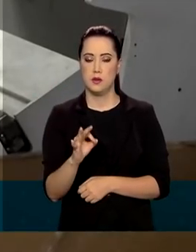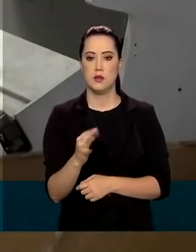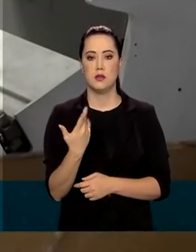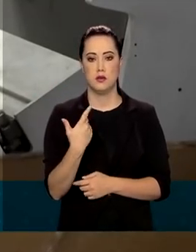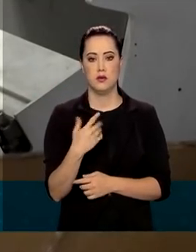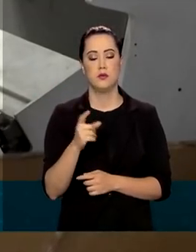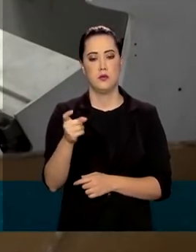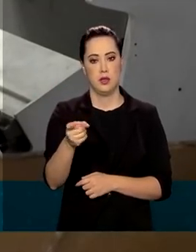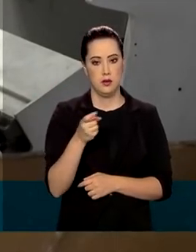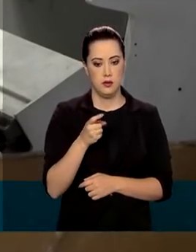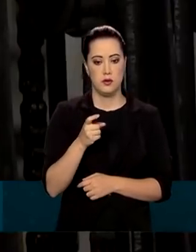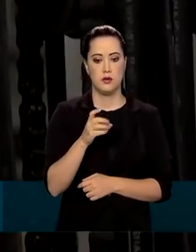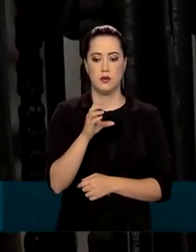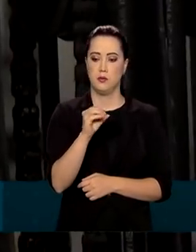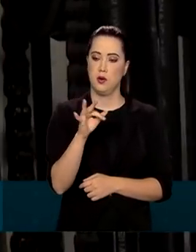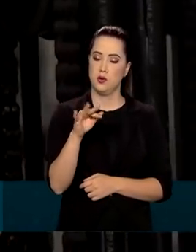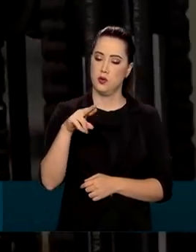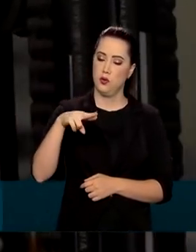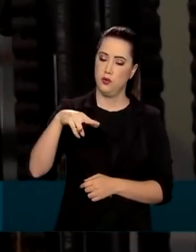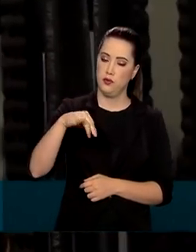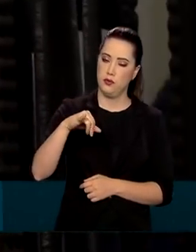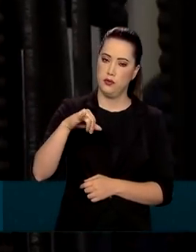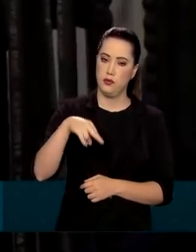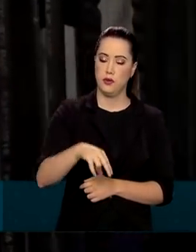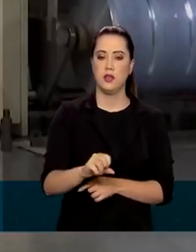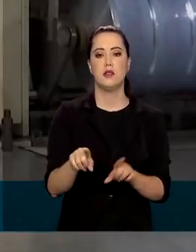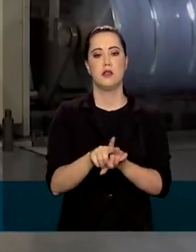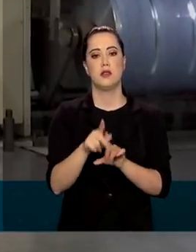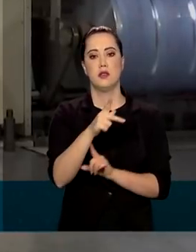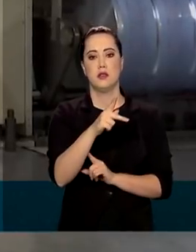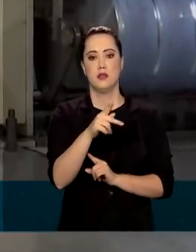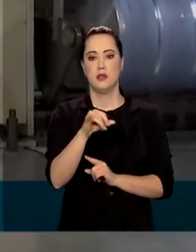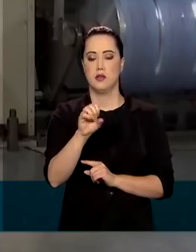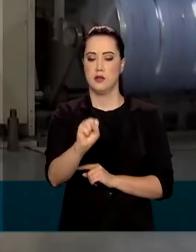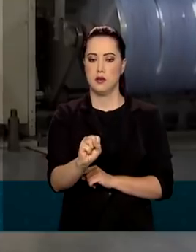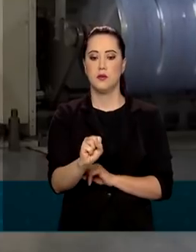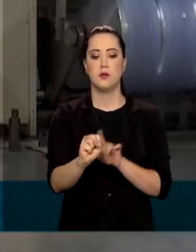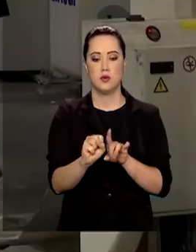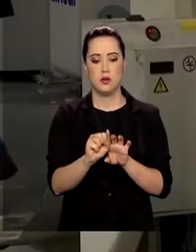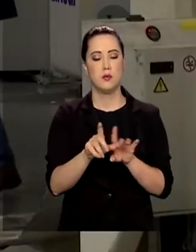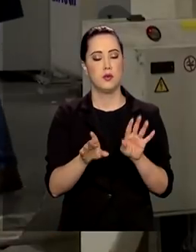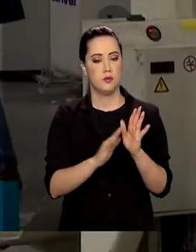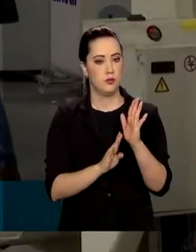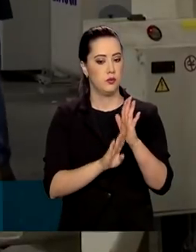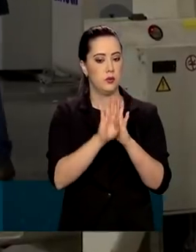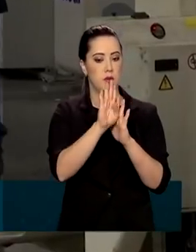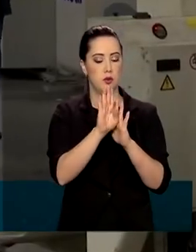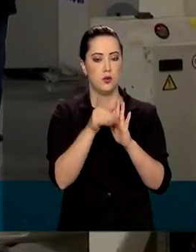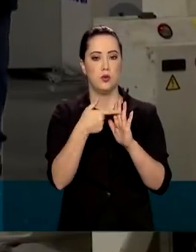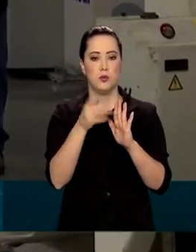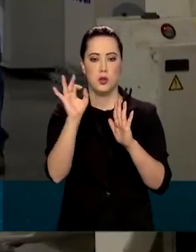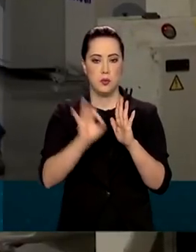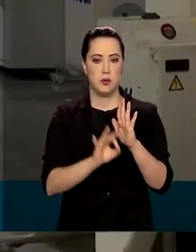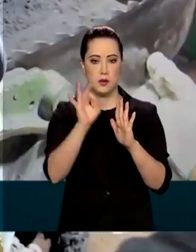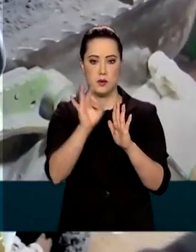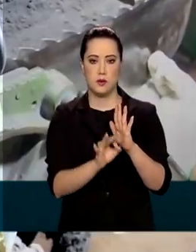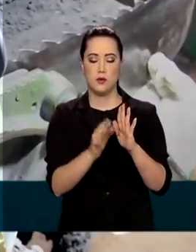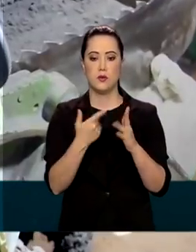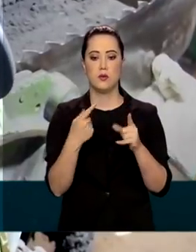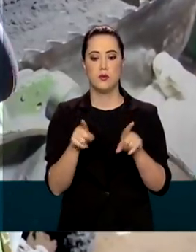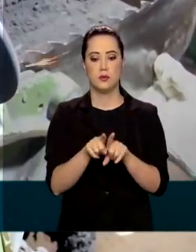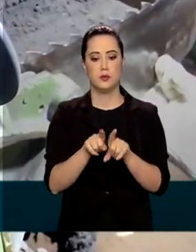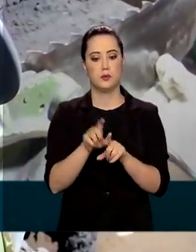impostos, COFINS e o PIS-PASEP tiveram cerca de 19% de aumento em comparação a novembro de